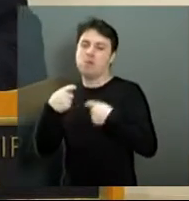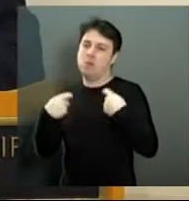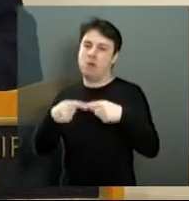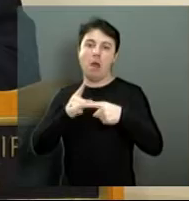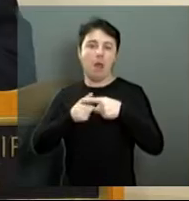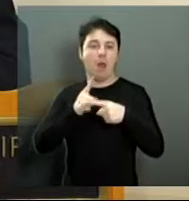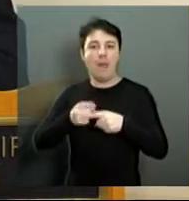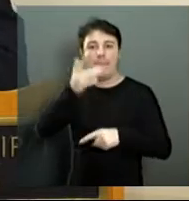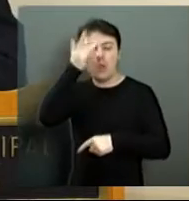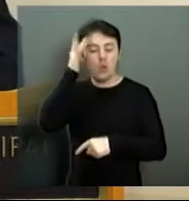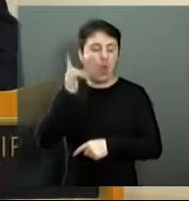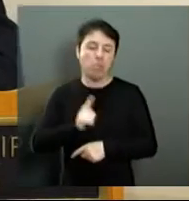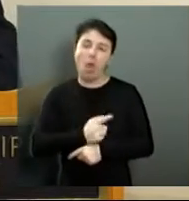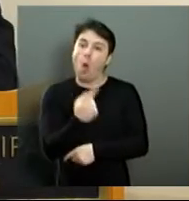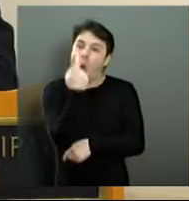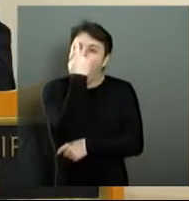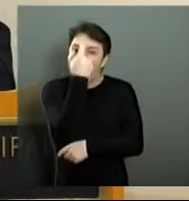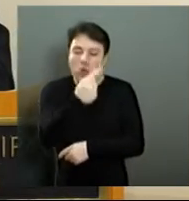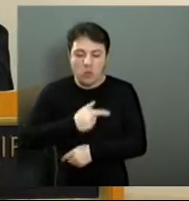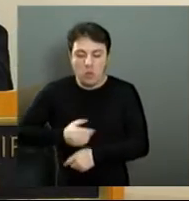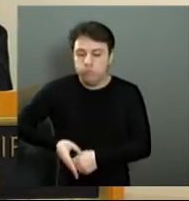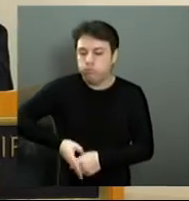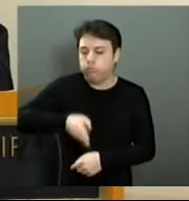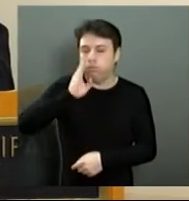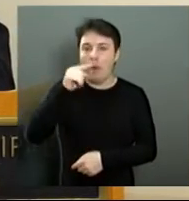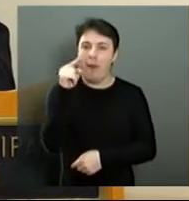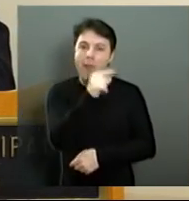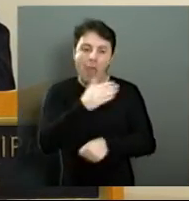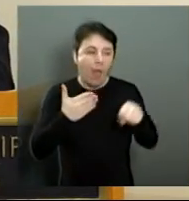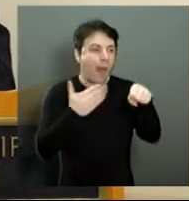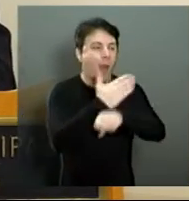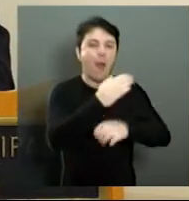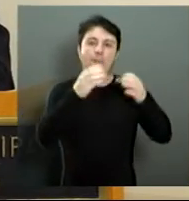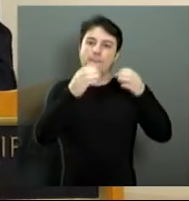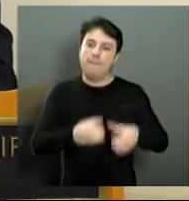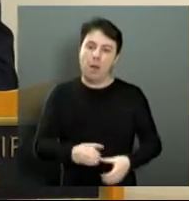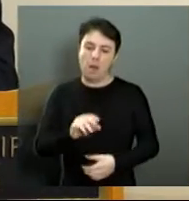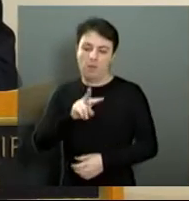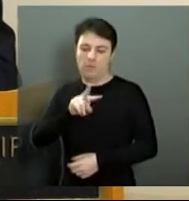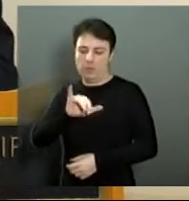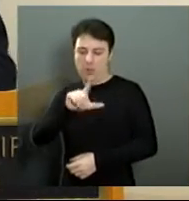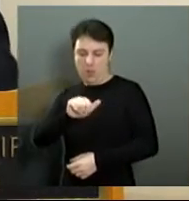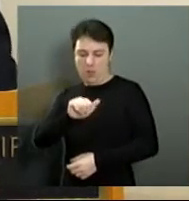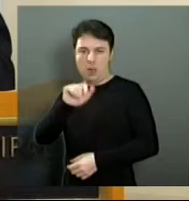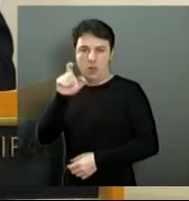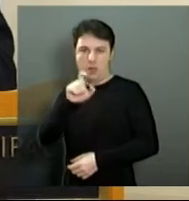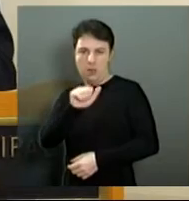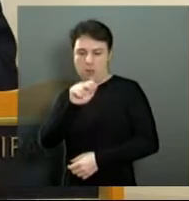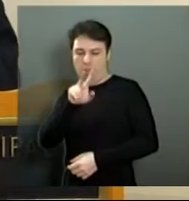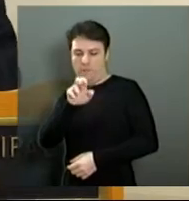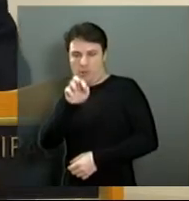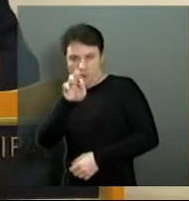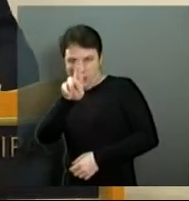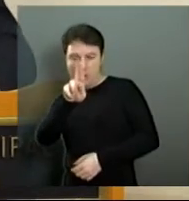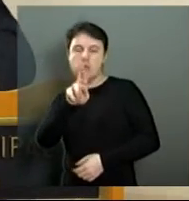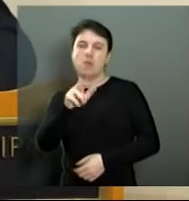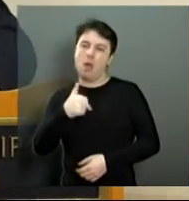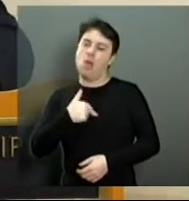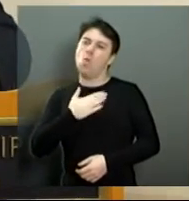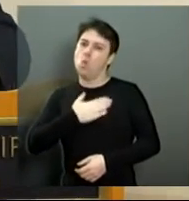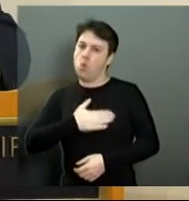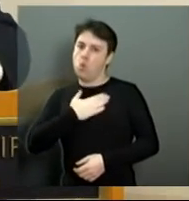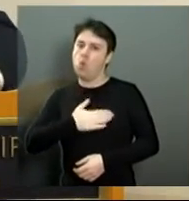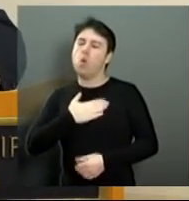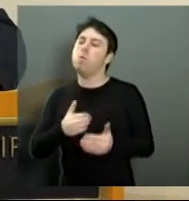A única opção para ir para a Vila Xavier está sendo só ali. Não tem outra opção. Não passa. Então, gostaria que